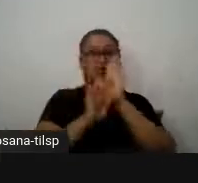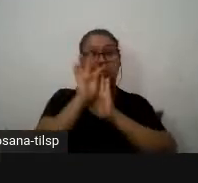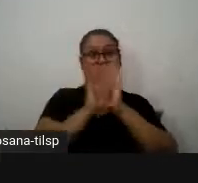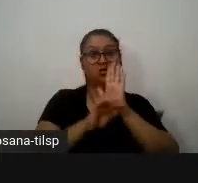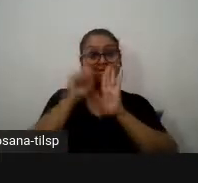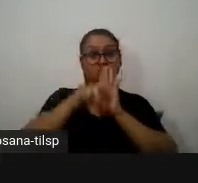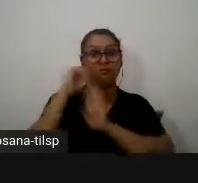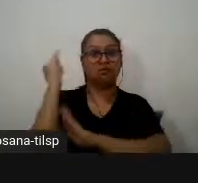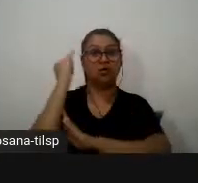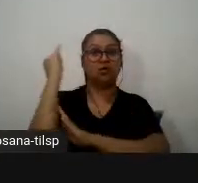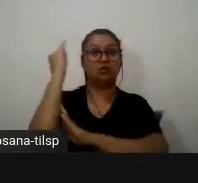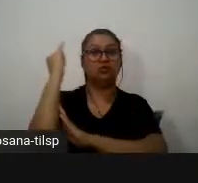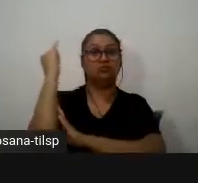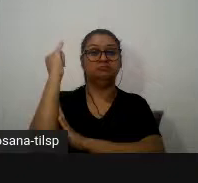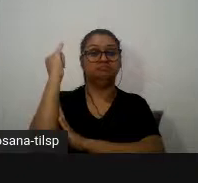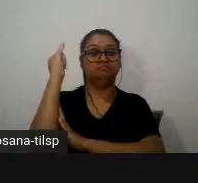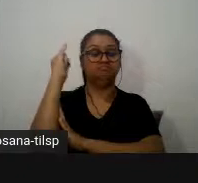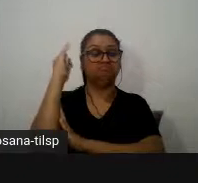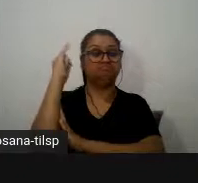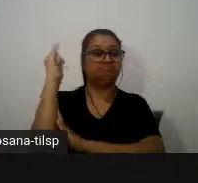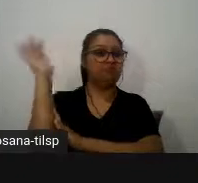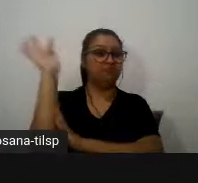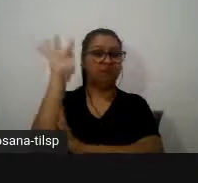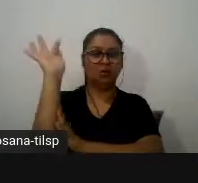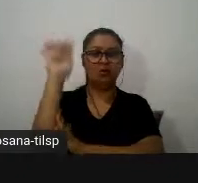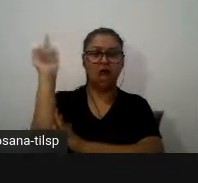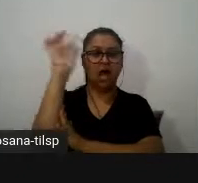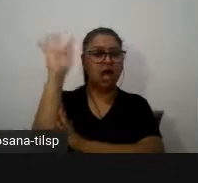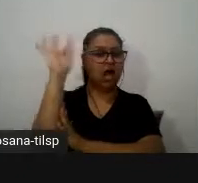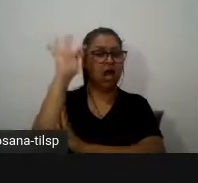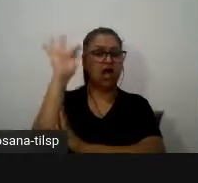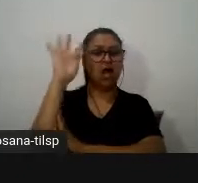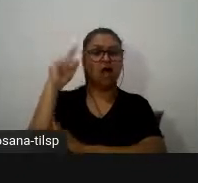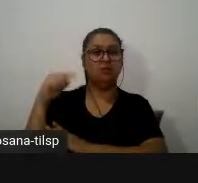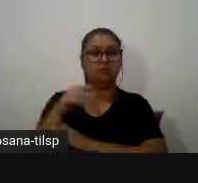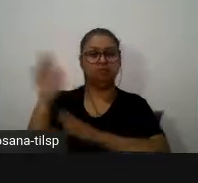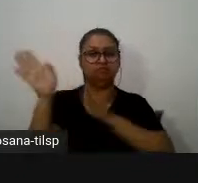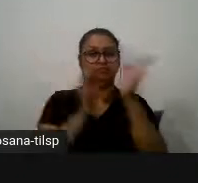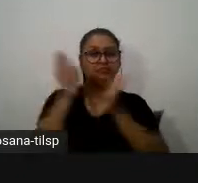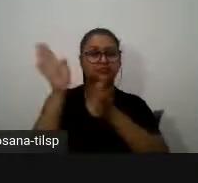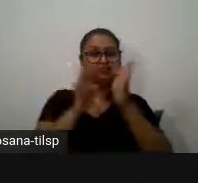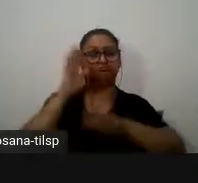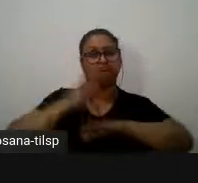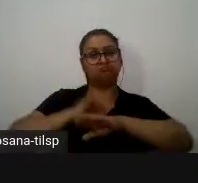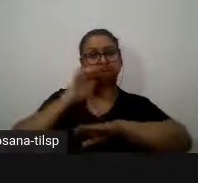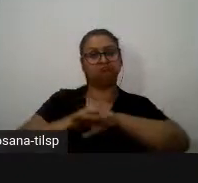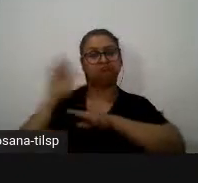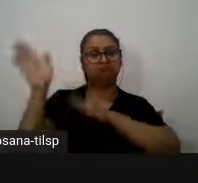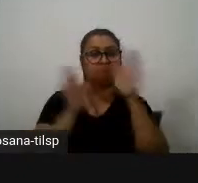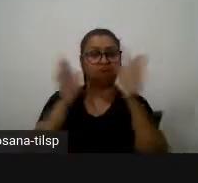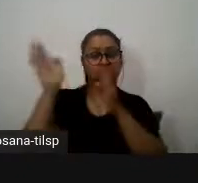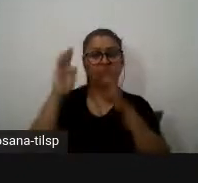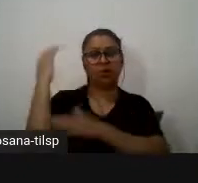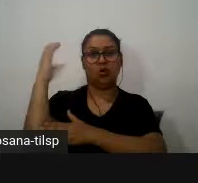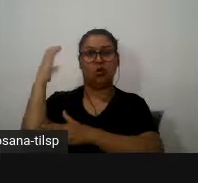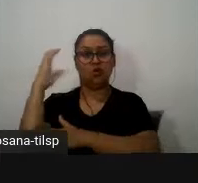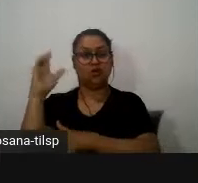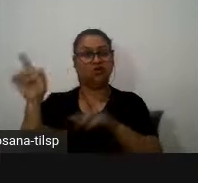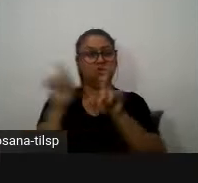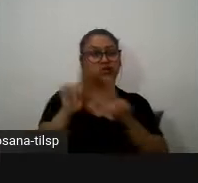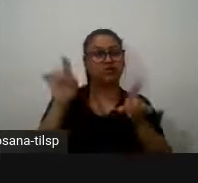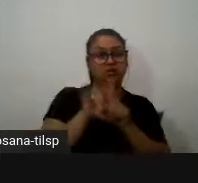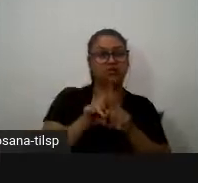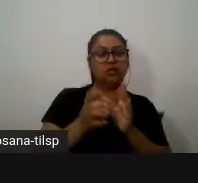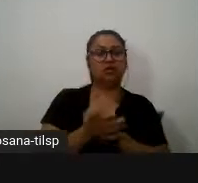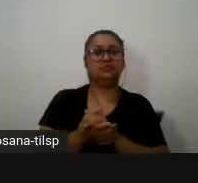e é fundamental porquê? porque é uma via para o conhecimento das diferentes práticas sociais de comunicação científica e mais uma vez eu